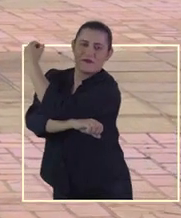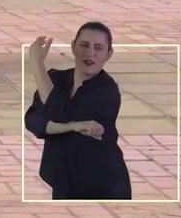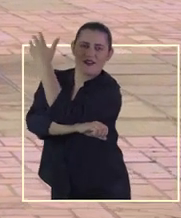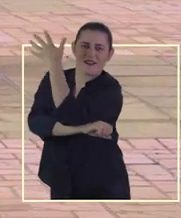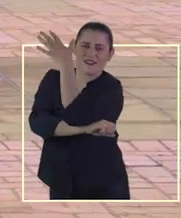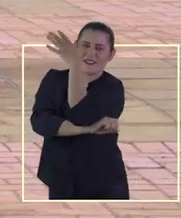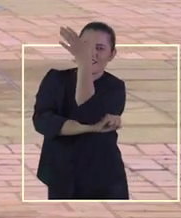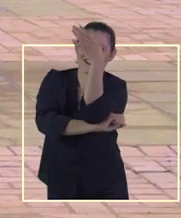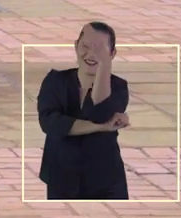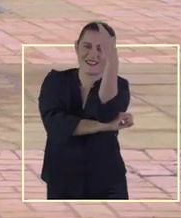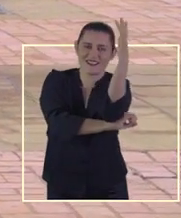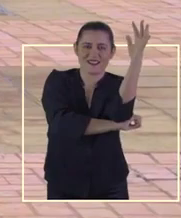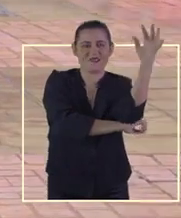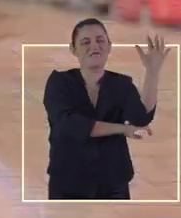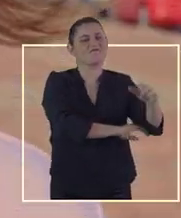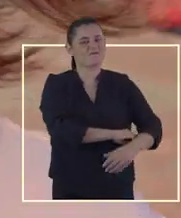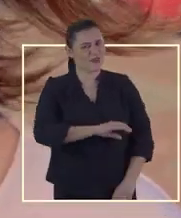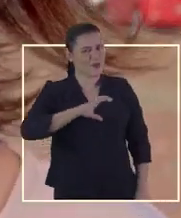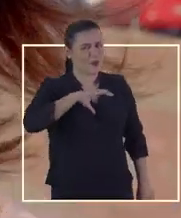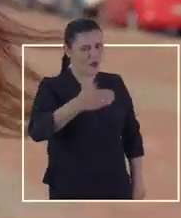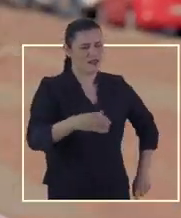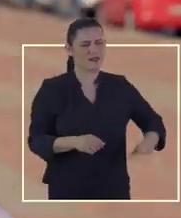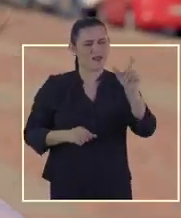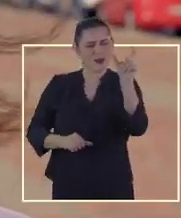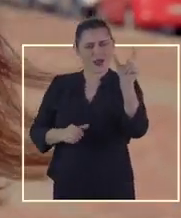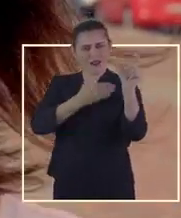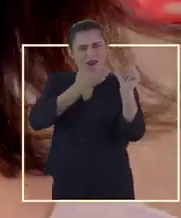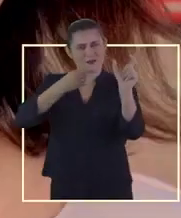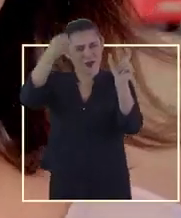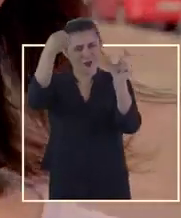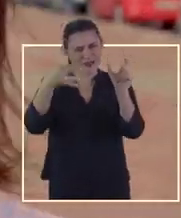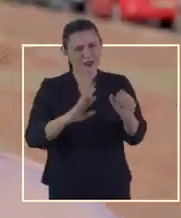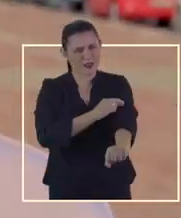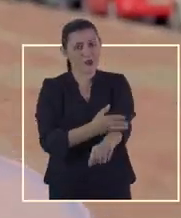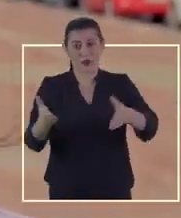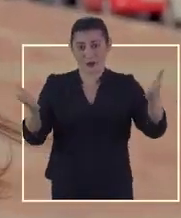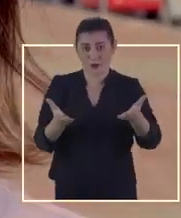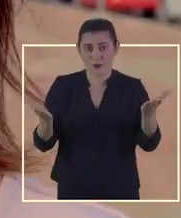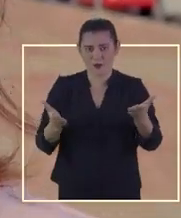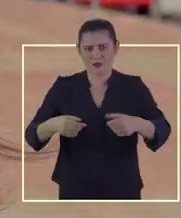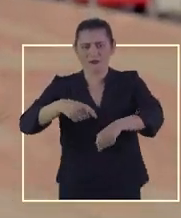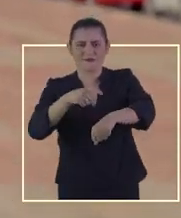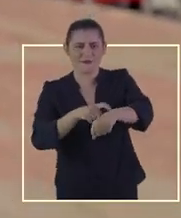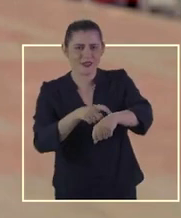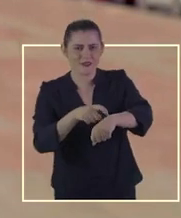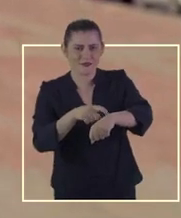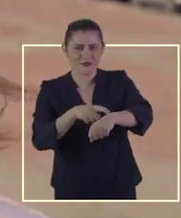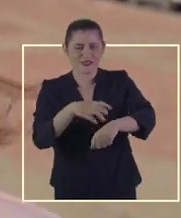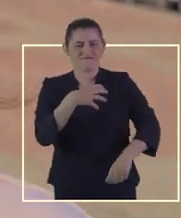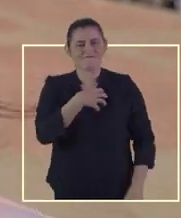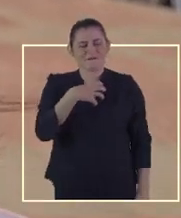Sobre as matas que o verão... Coragem! Esta é a palavra que melhor define Rio Branco hoje. Neste